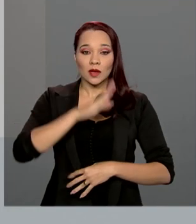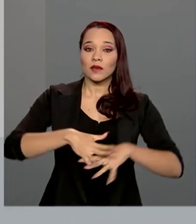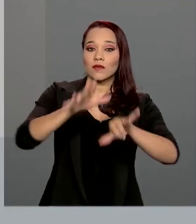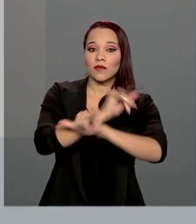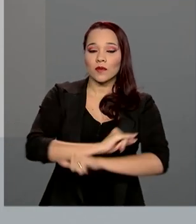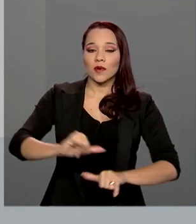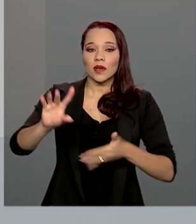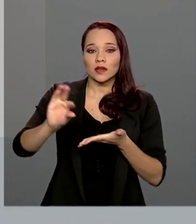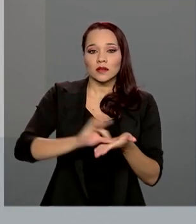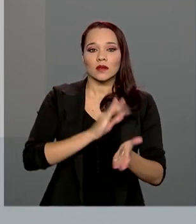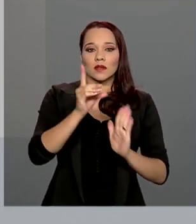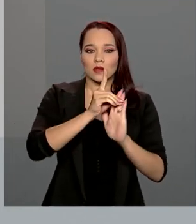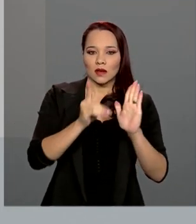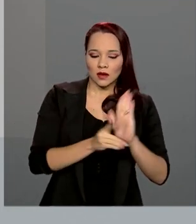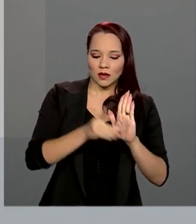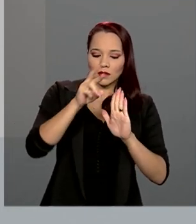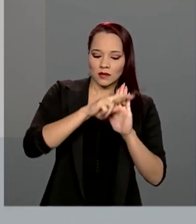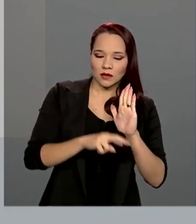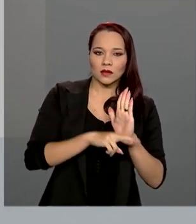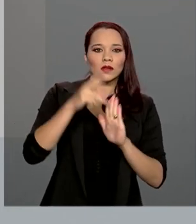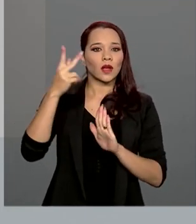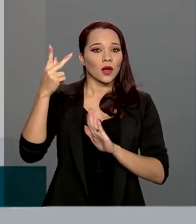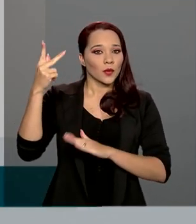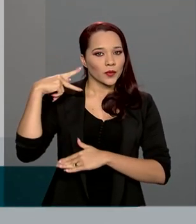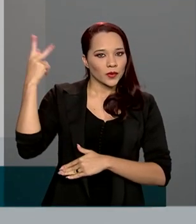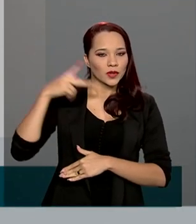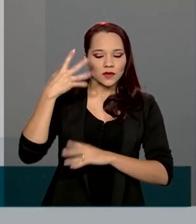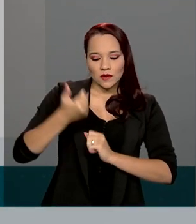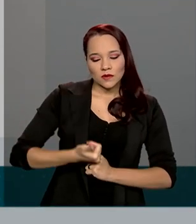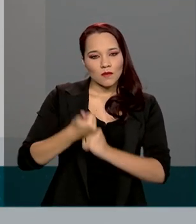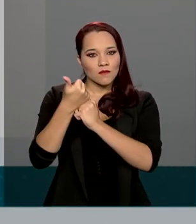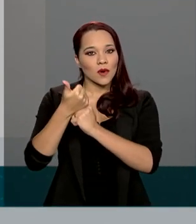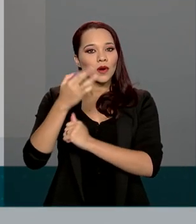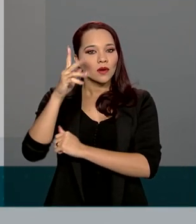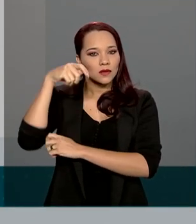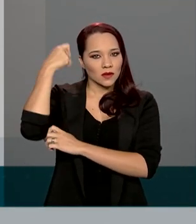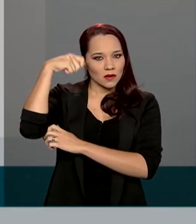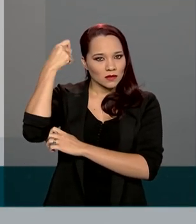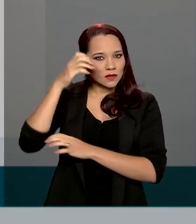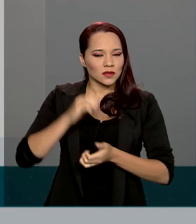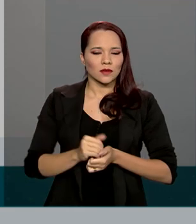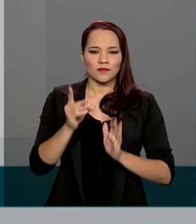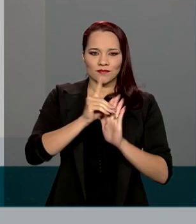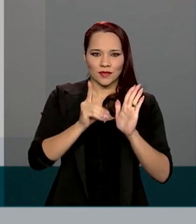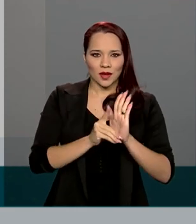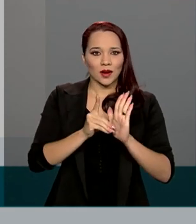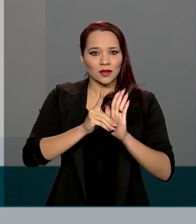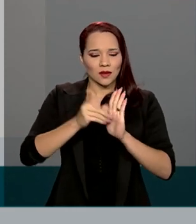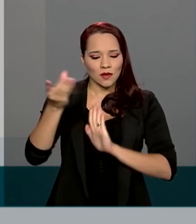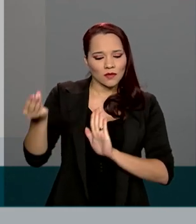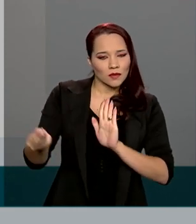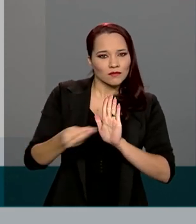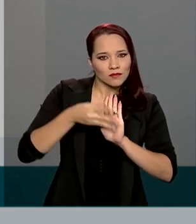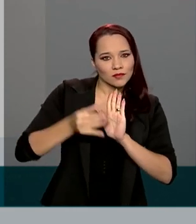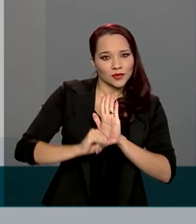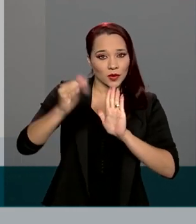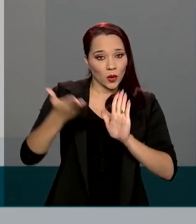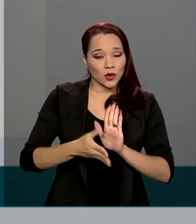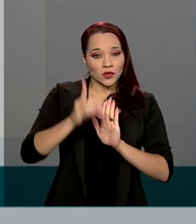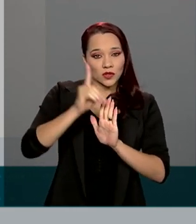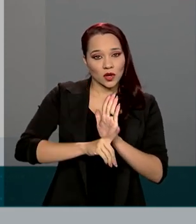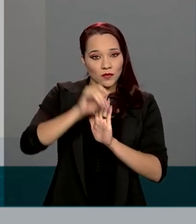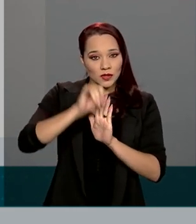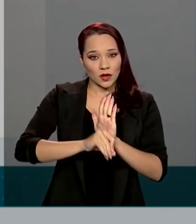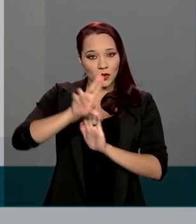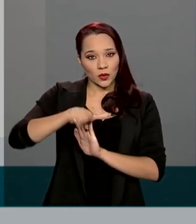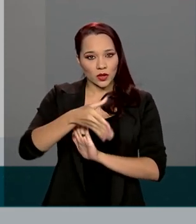que assinou o decreto regulamentando a política de apoio aos artistas. O decreto saiu hoje no Diário Oficial da União. Estados e